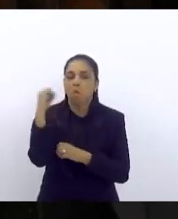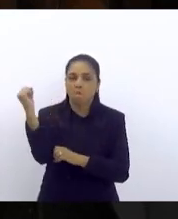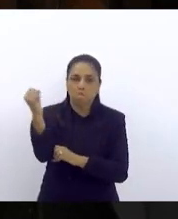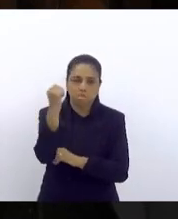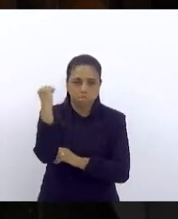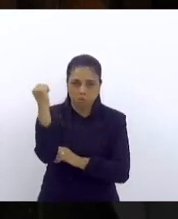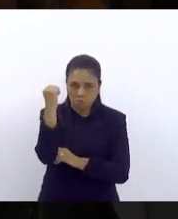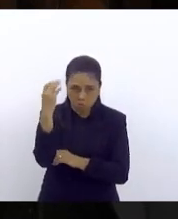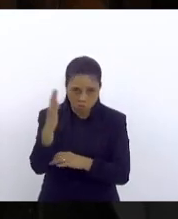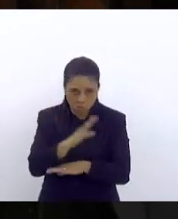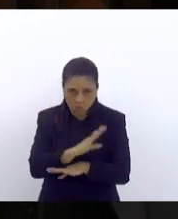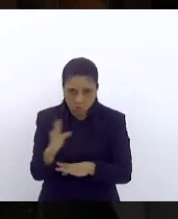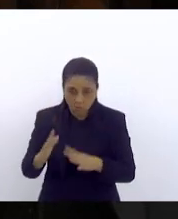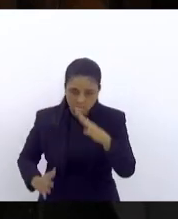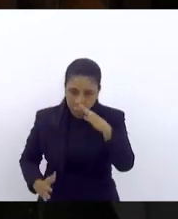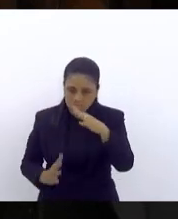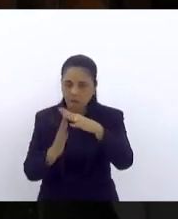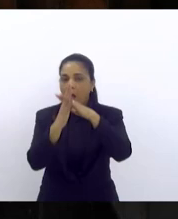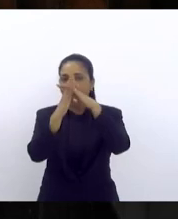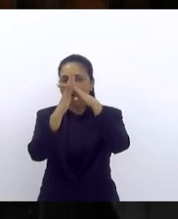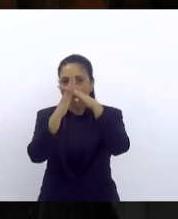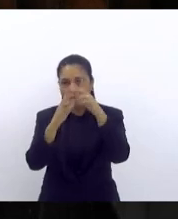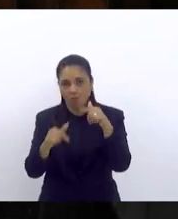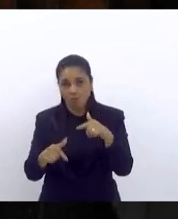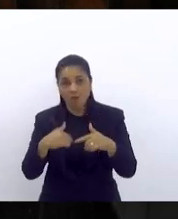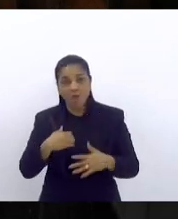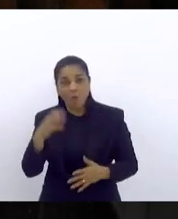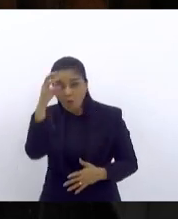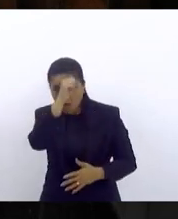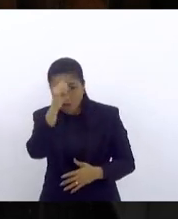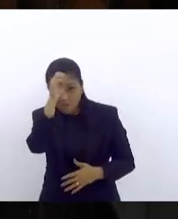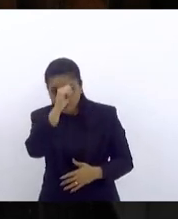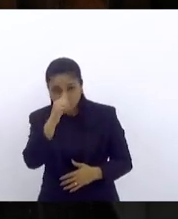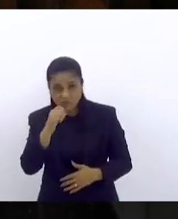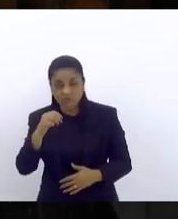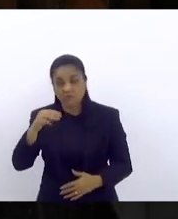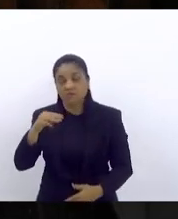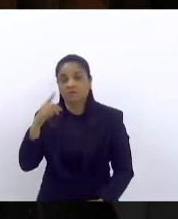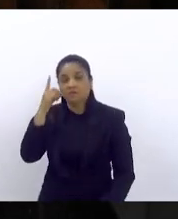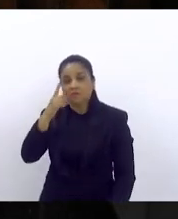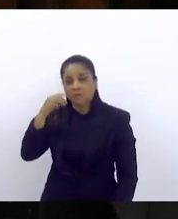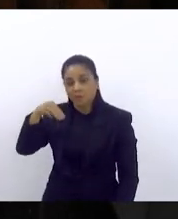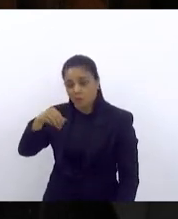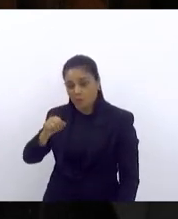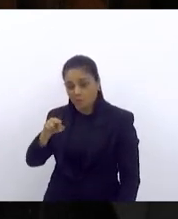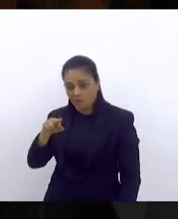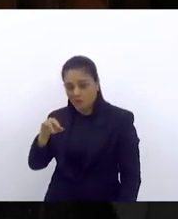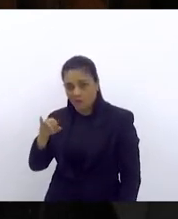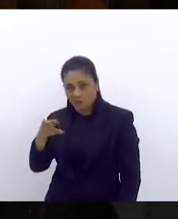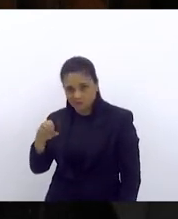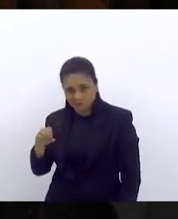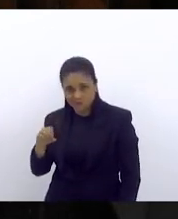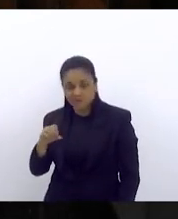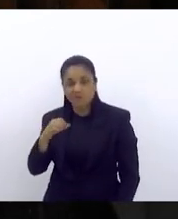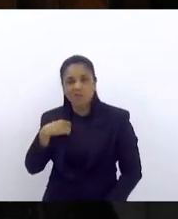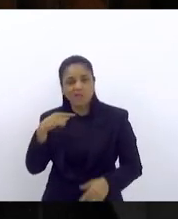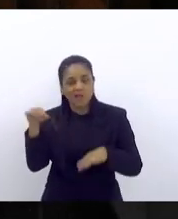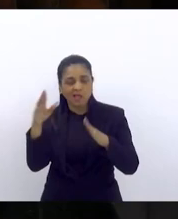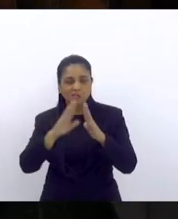aprendi deputado Márcio Gualberto lá na escola de engenharia que